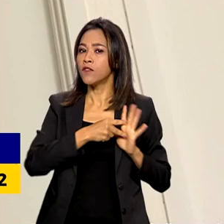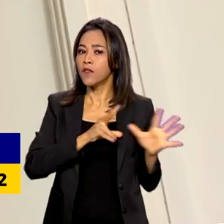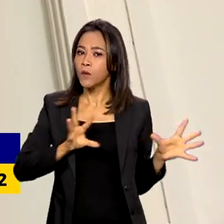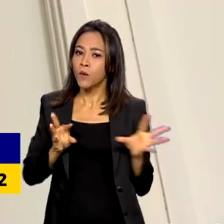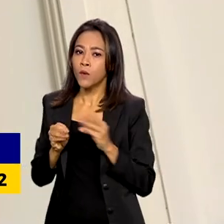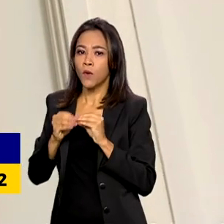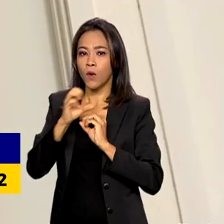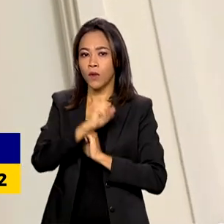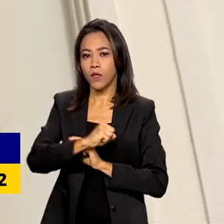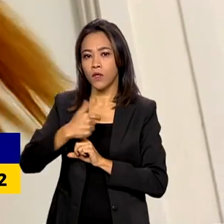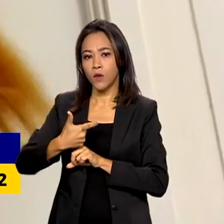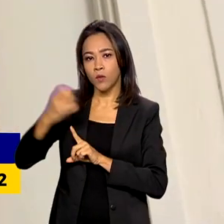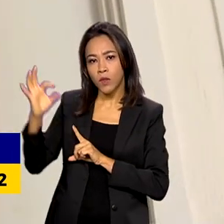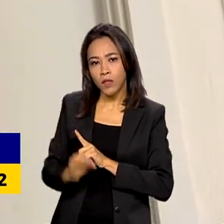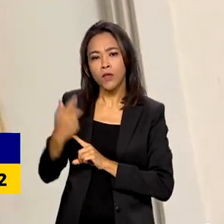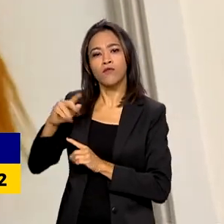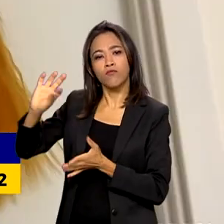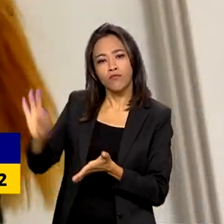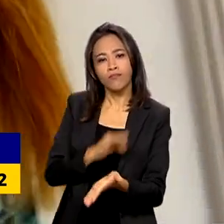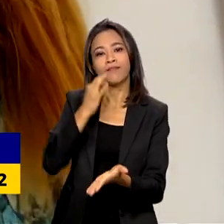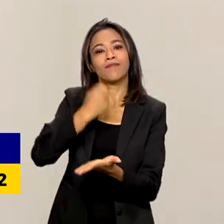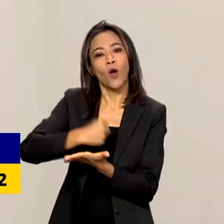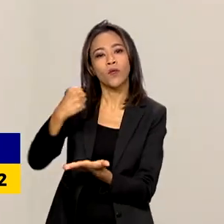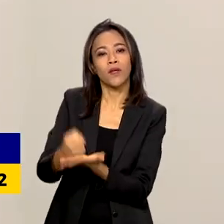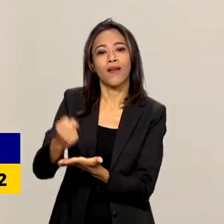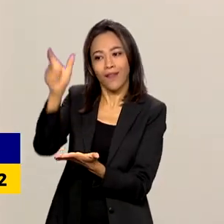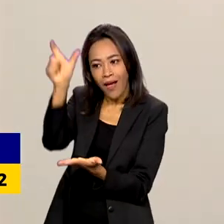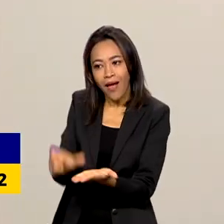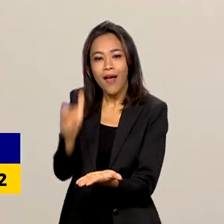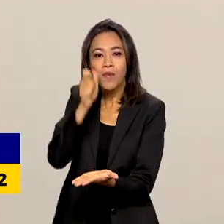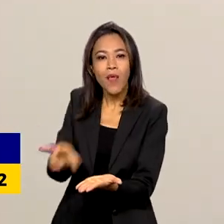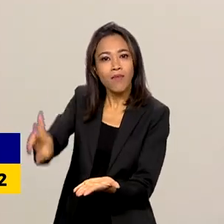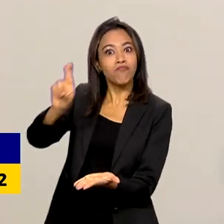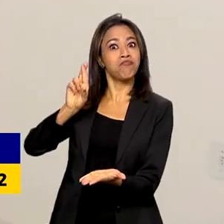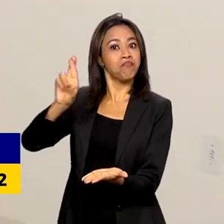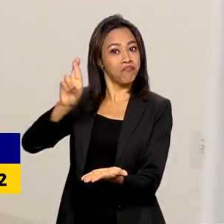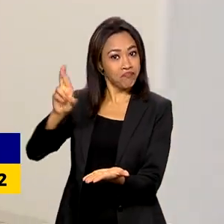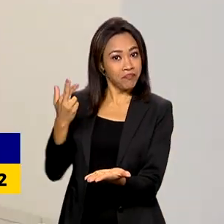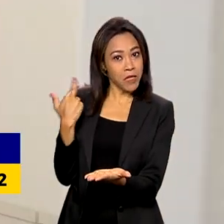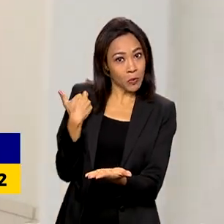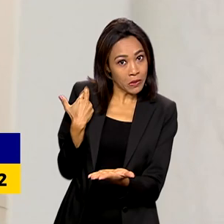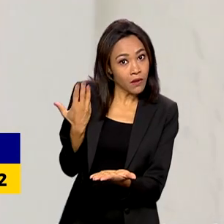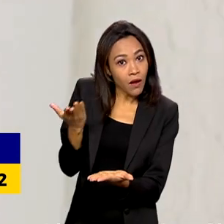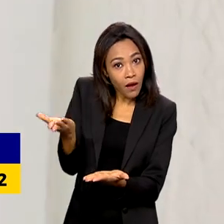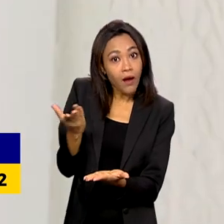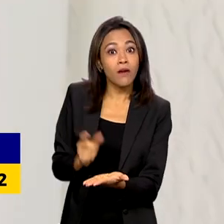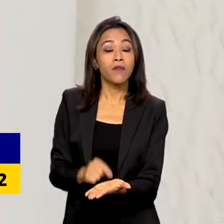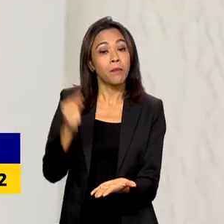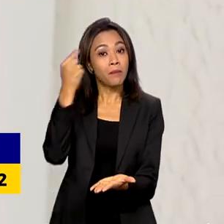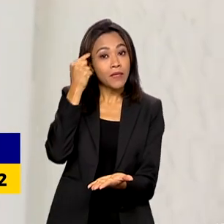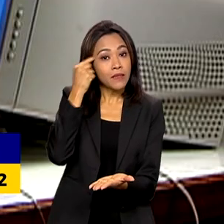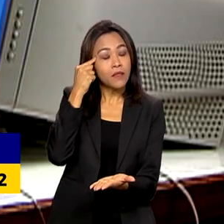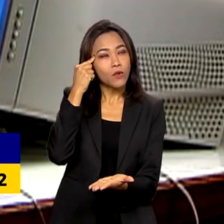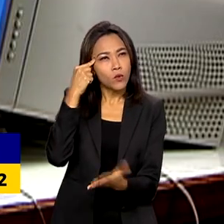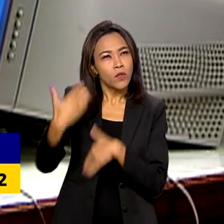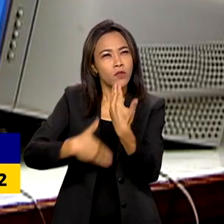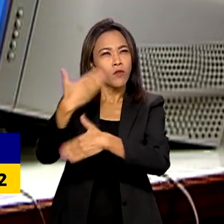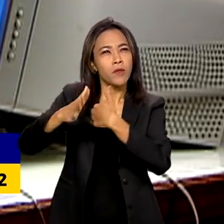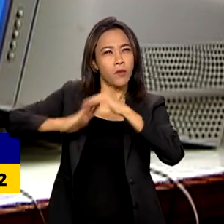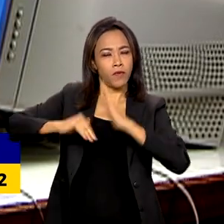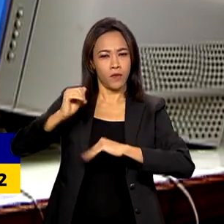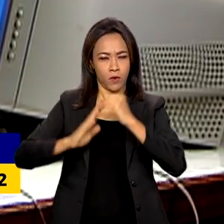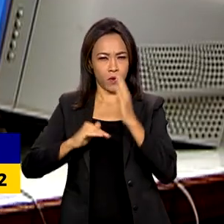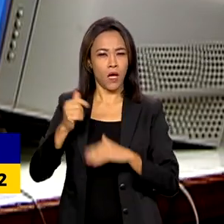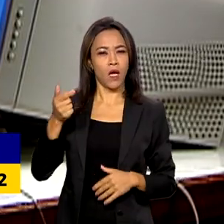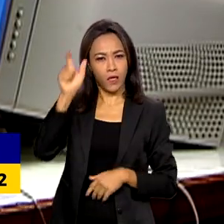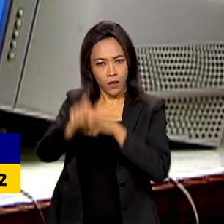tiveram os contratos assinados por mulheres como titulares. Pensando no crescimento profissional das mães, o governo